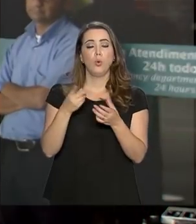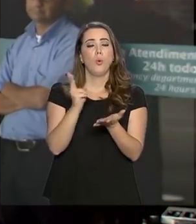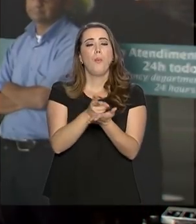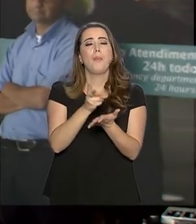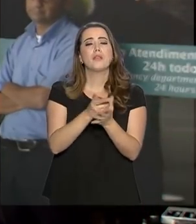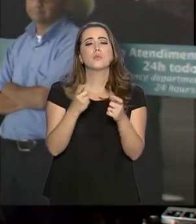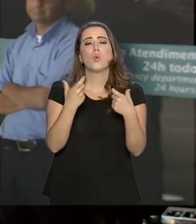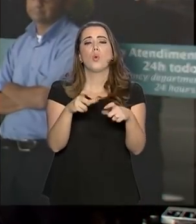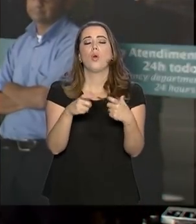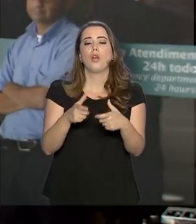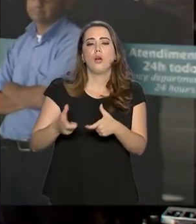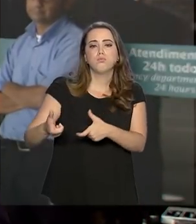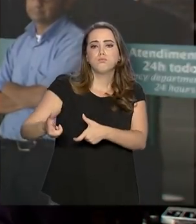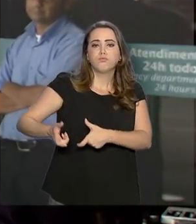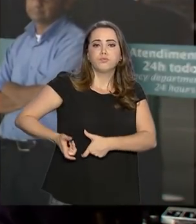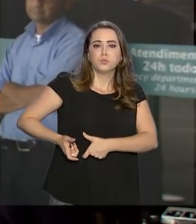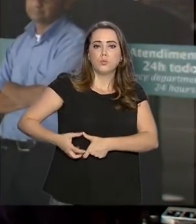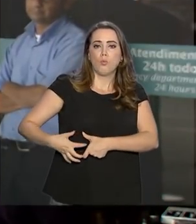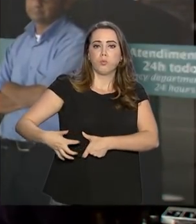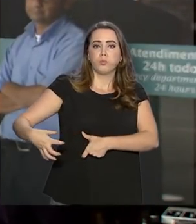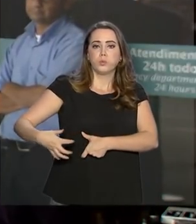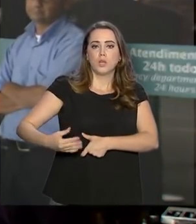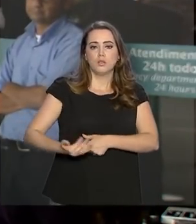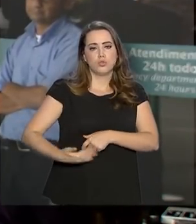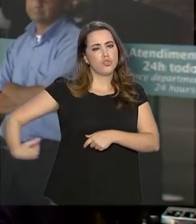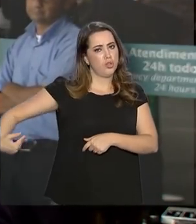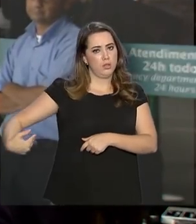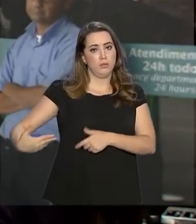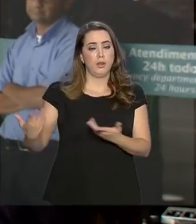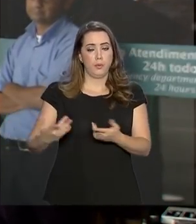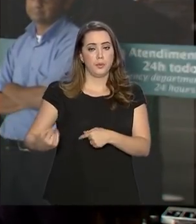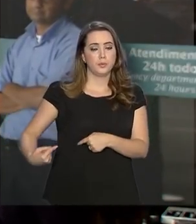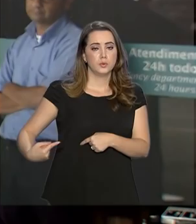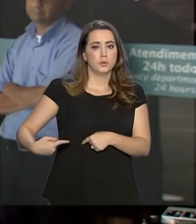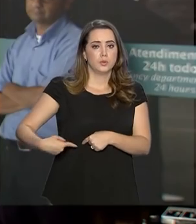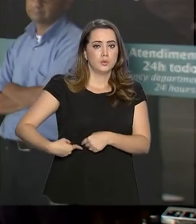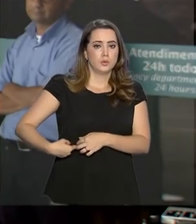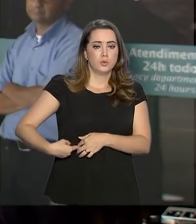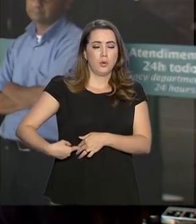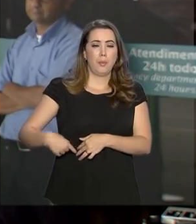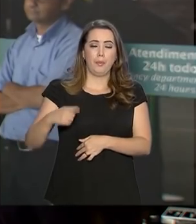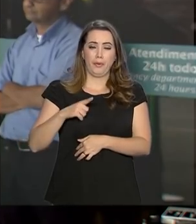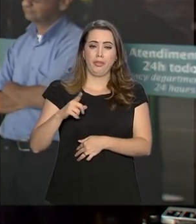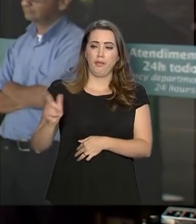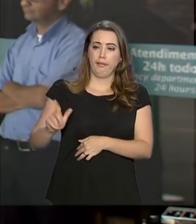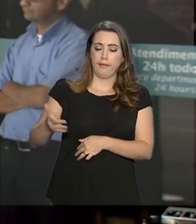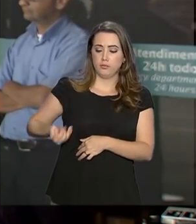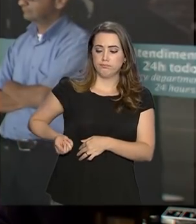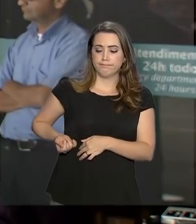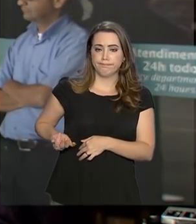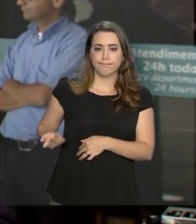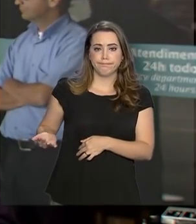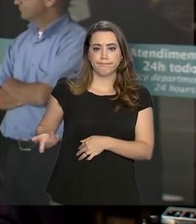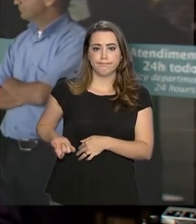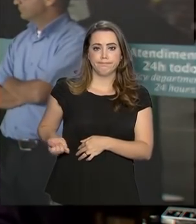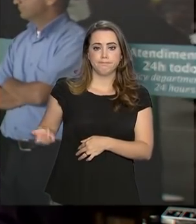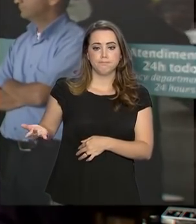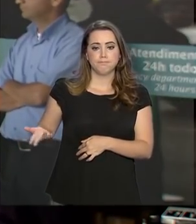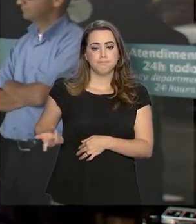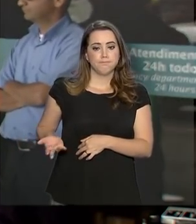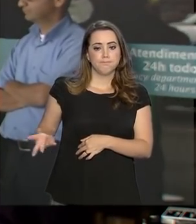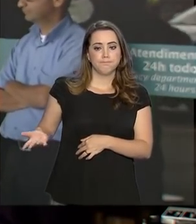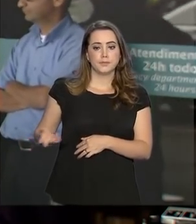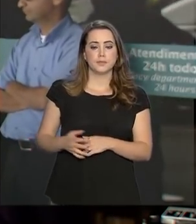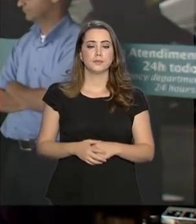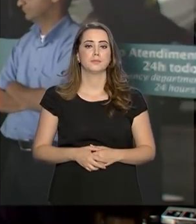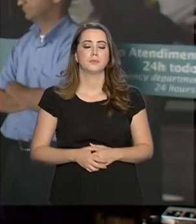de colostomia, que foi retirada. Esse dreno está retirando líquidos dessa região. O presidente também